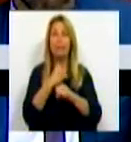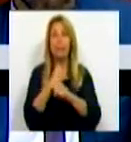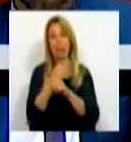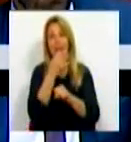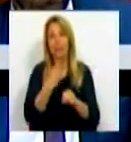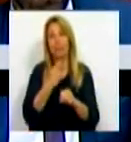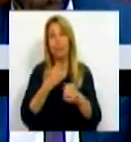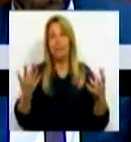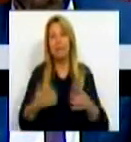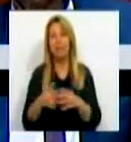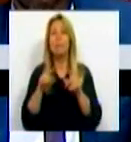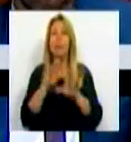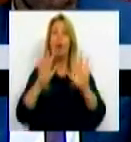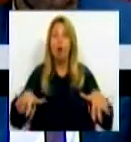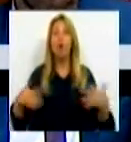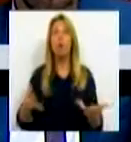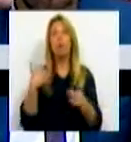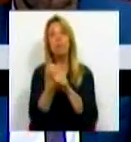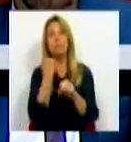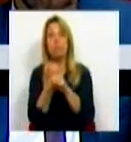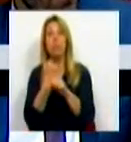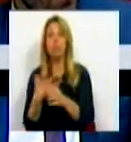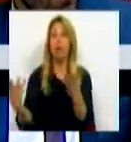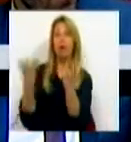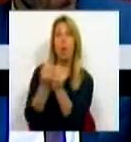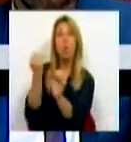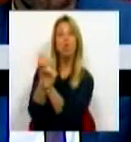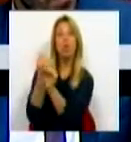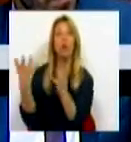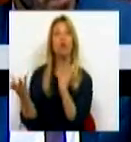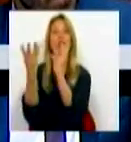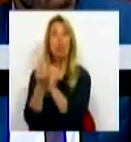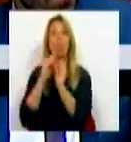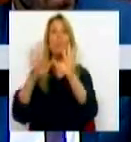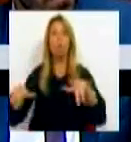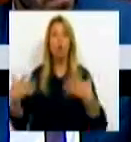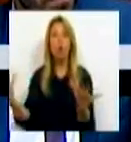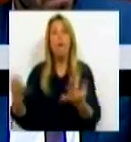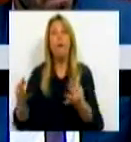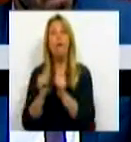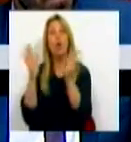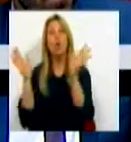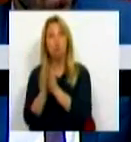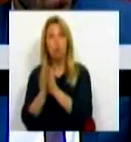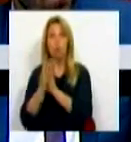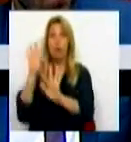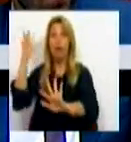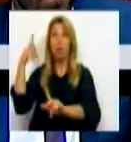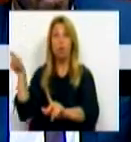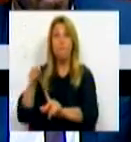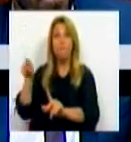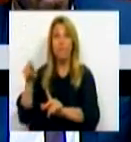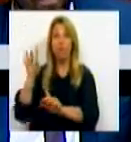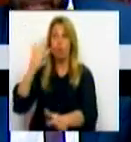e trabalhar com os nossos serviços para que efetivamente se pudessem encurtar e efetivamente tudo o que tinha acontecido nos últimos meses